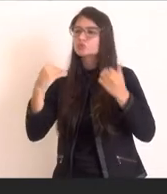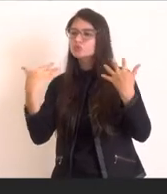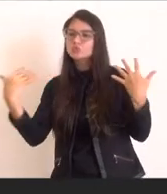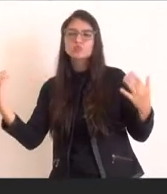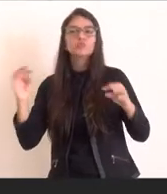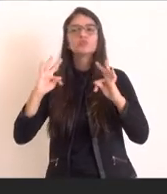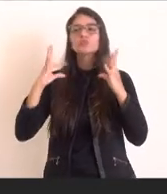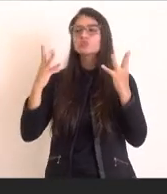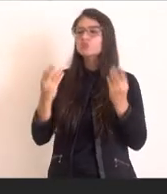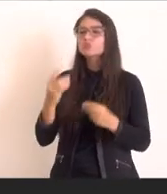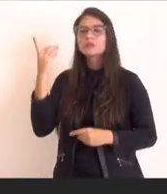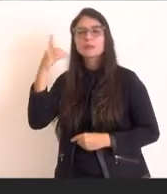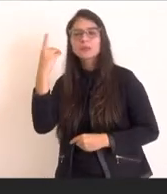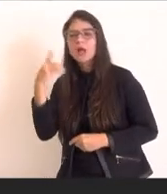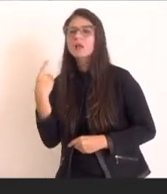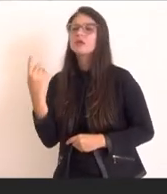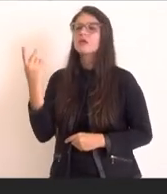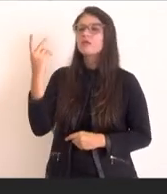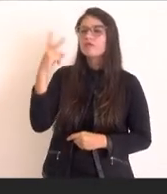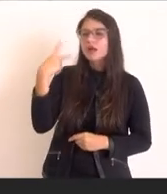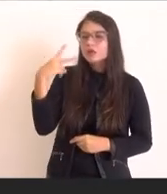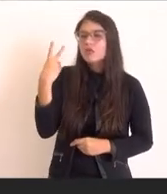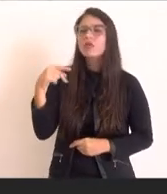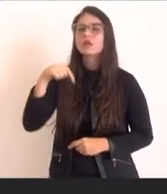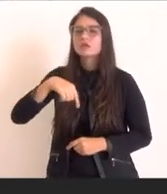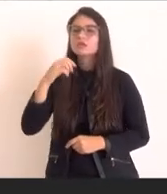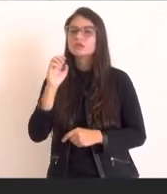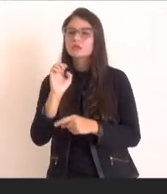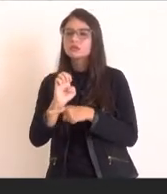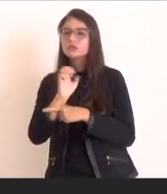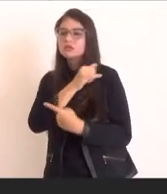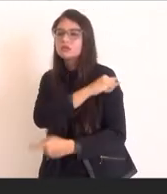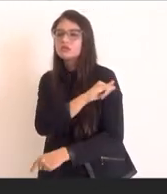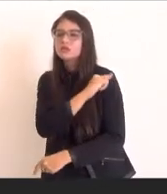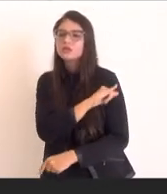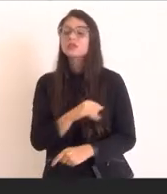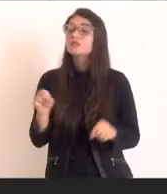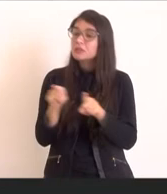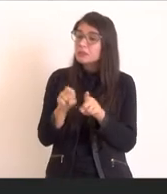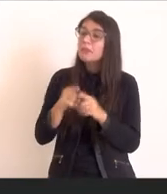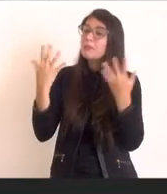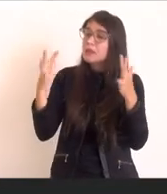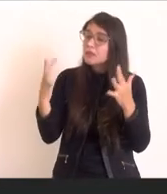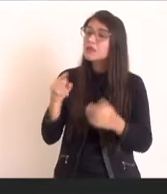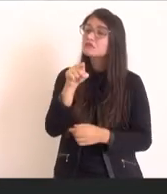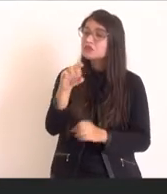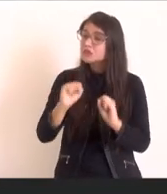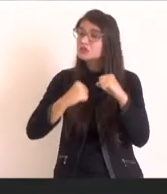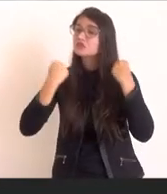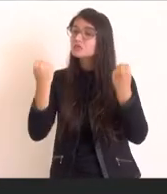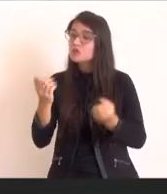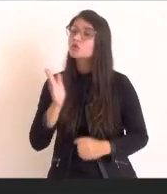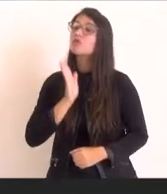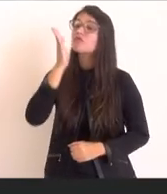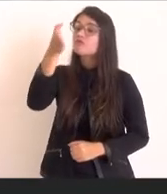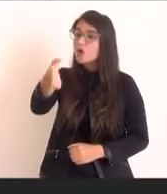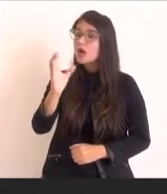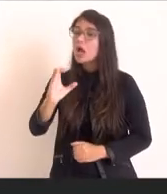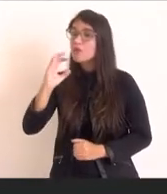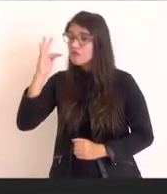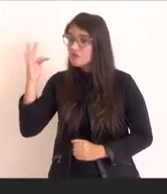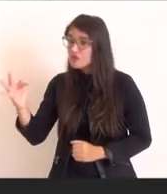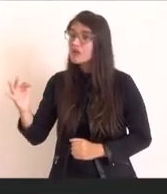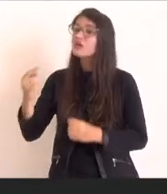e parabéns também por estaremos ao interior, às cidades e debater a melhor forma de usar esses recursos